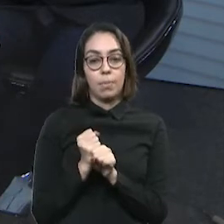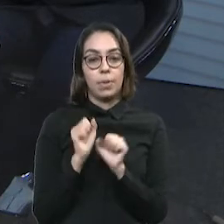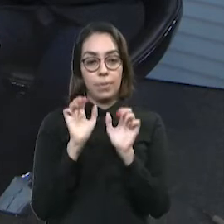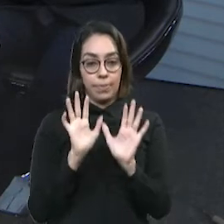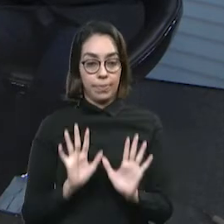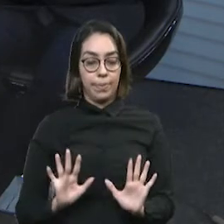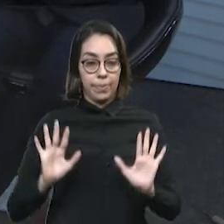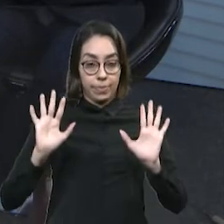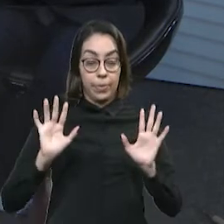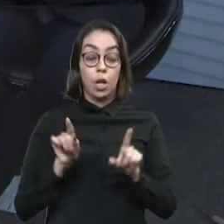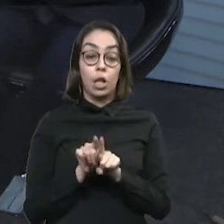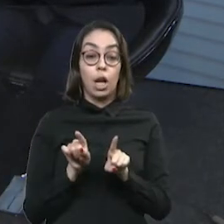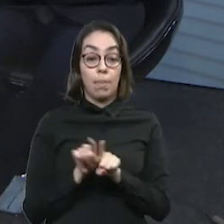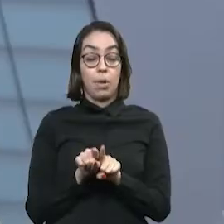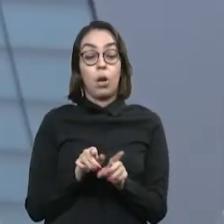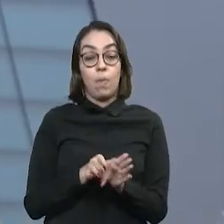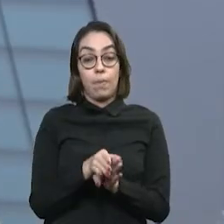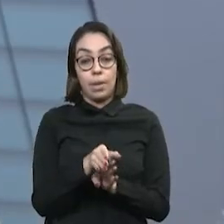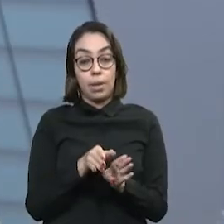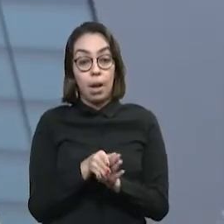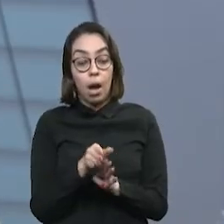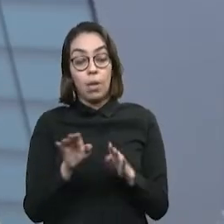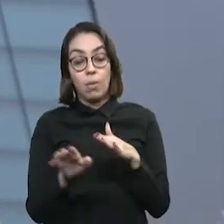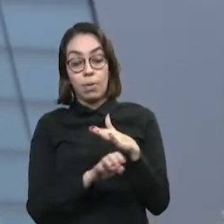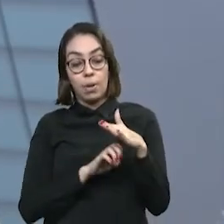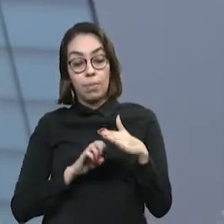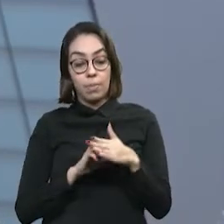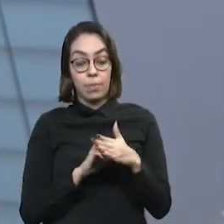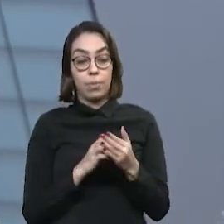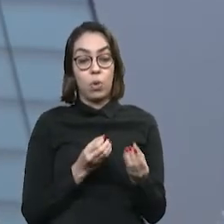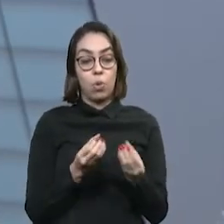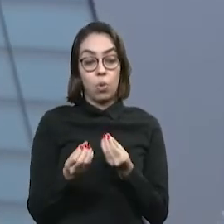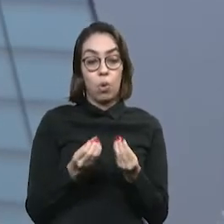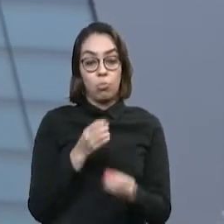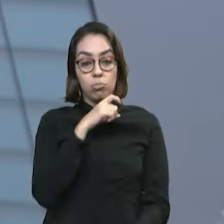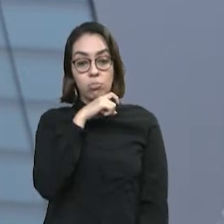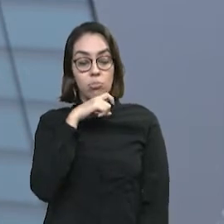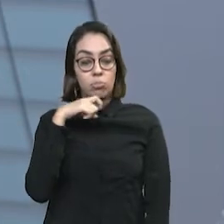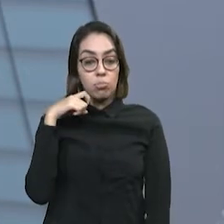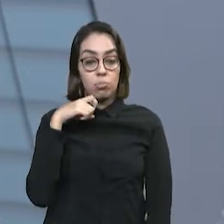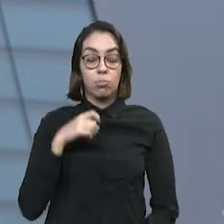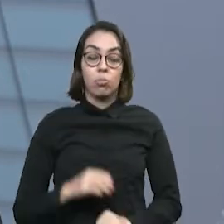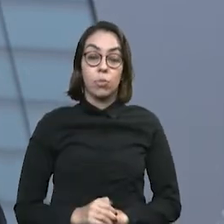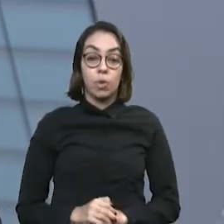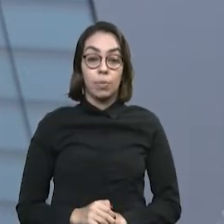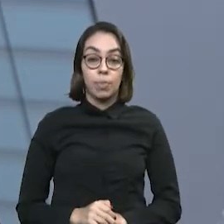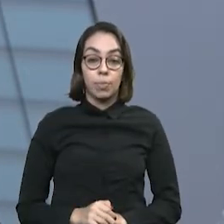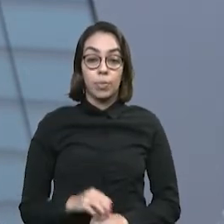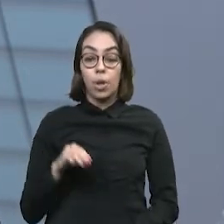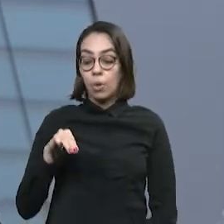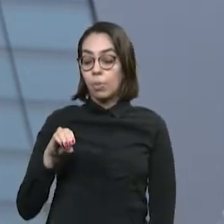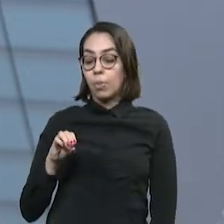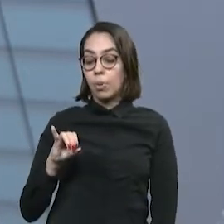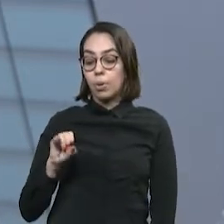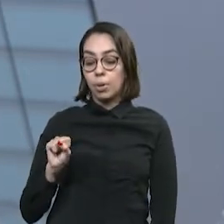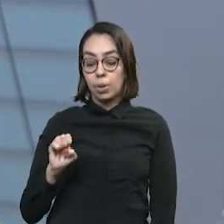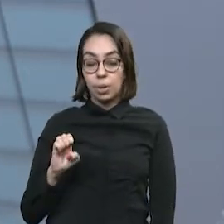empresarial na área fiscal e tributária. O Moisés, que é o CEO, é advogado,